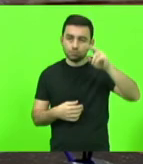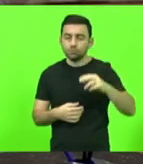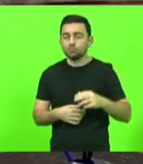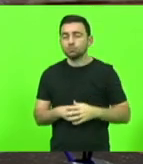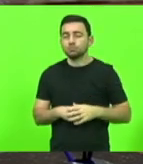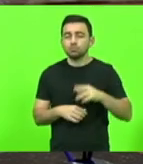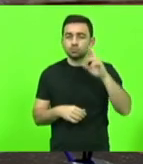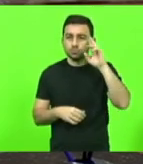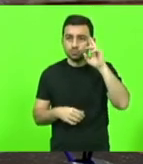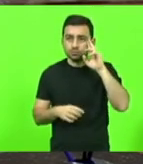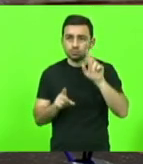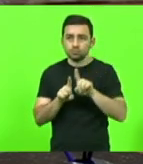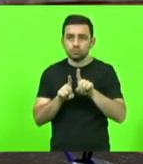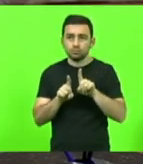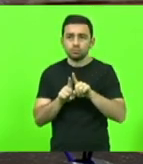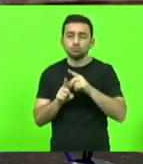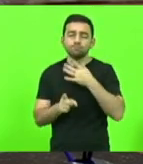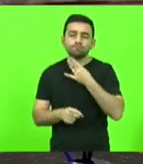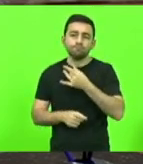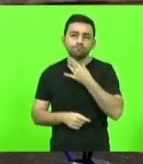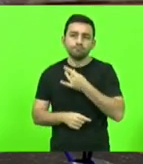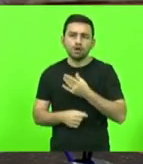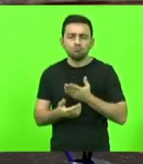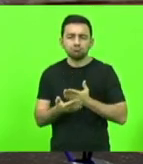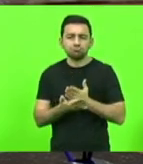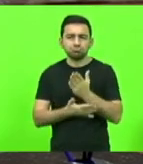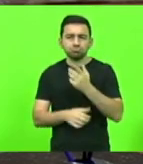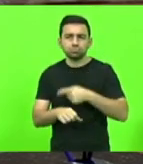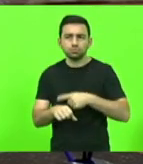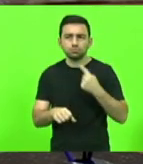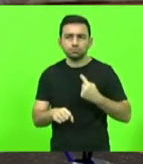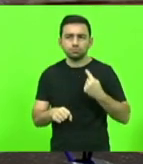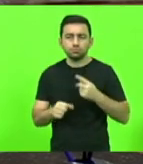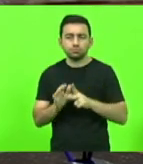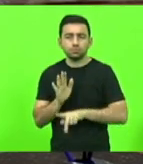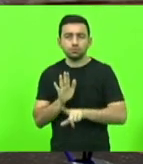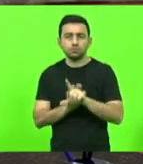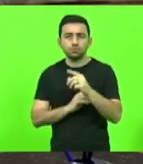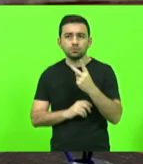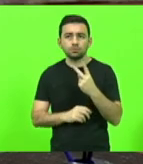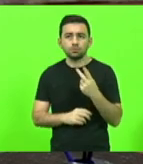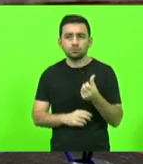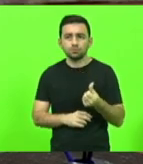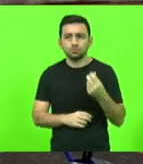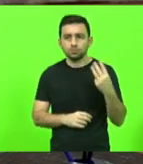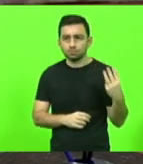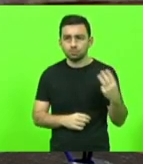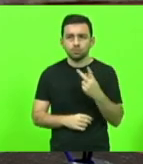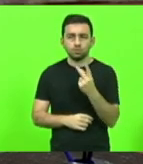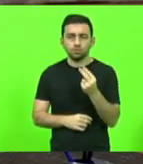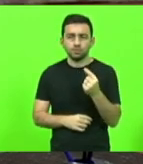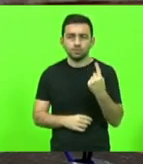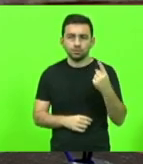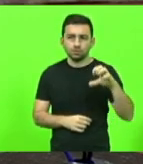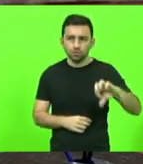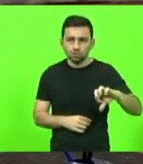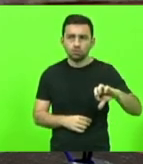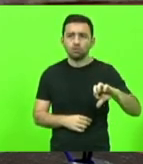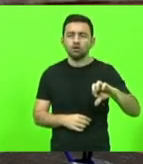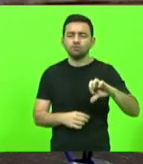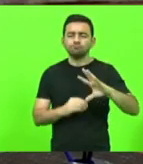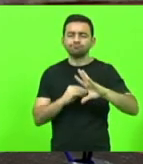Valdir Cobalchini, foi aprovada em turno único o projeto de lei 263, 2019, com emenda